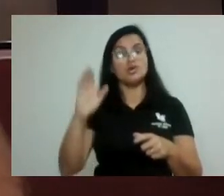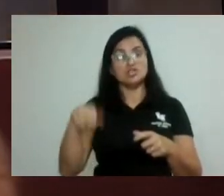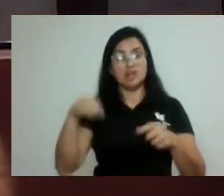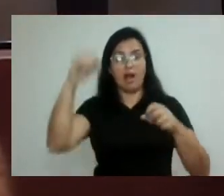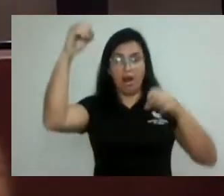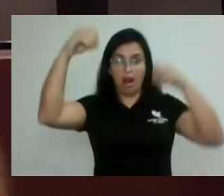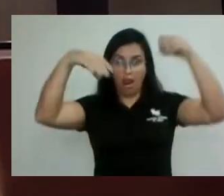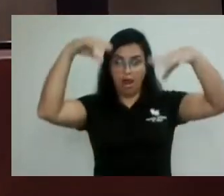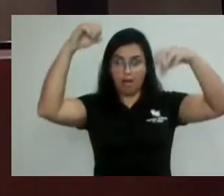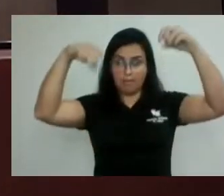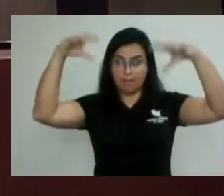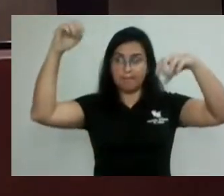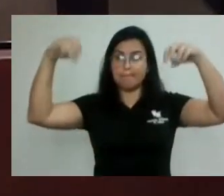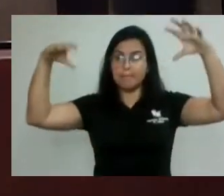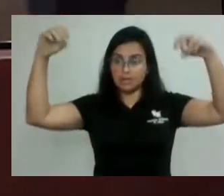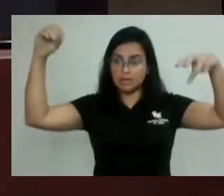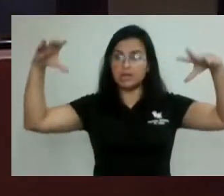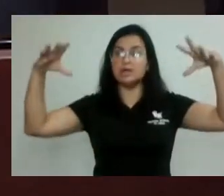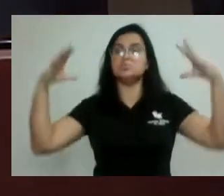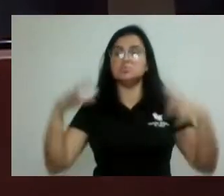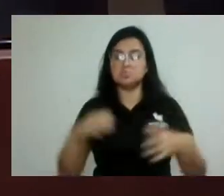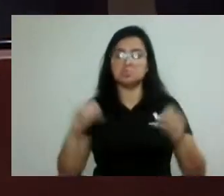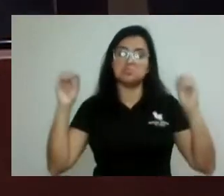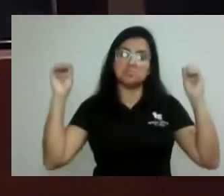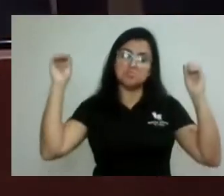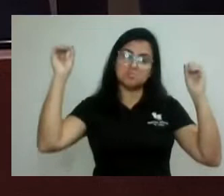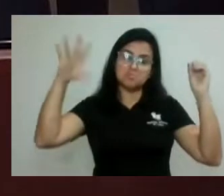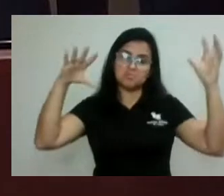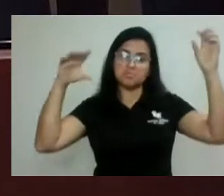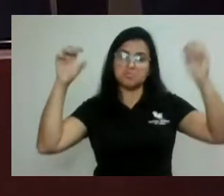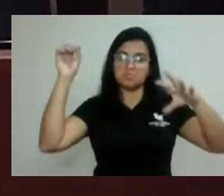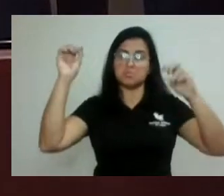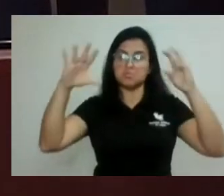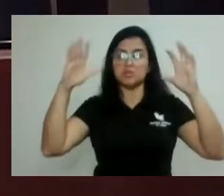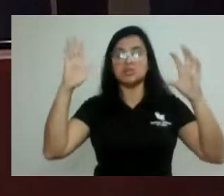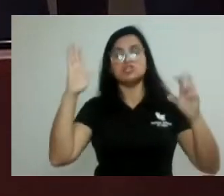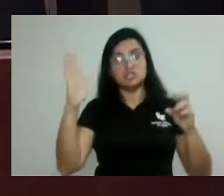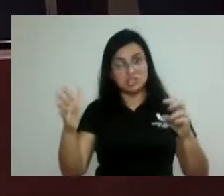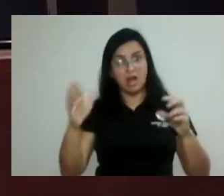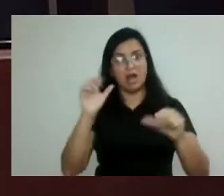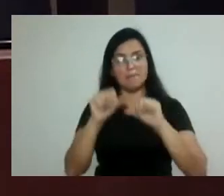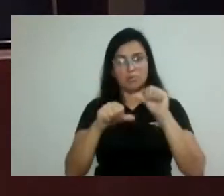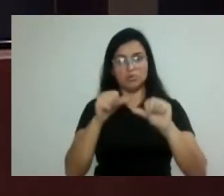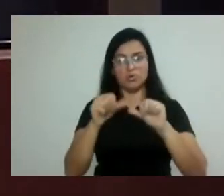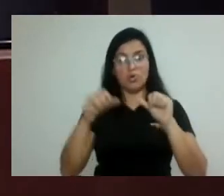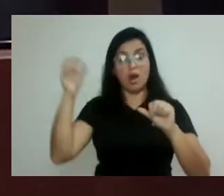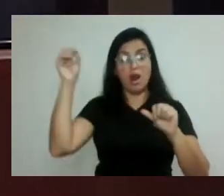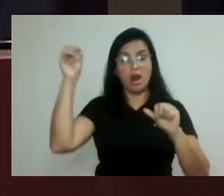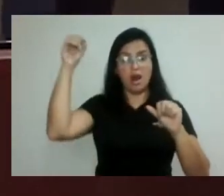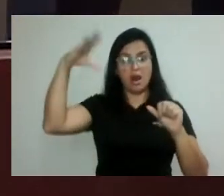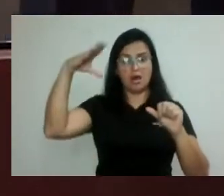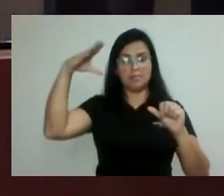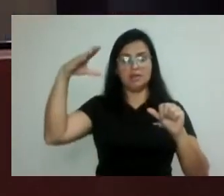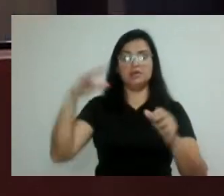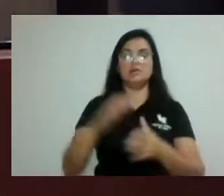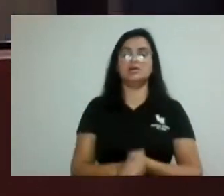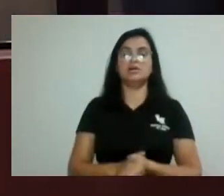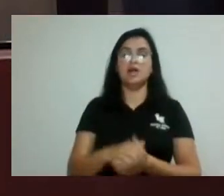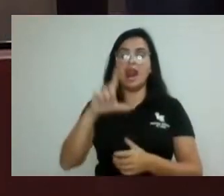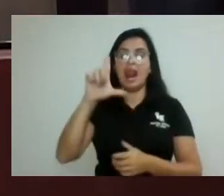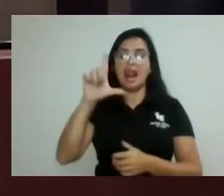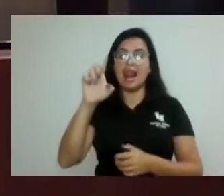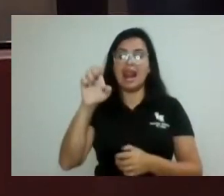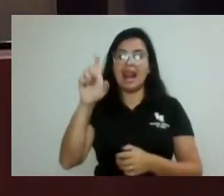desse ano, solicitando lâmpada de LED naquela região do Poço Rico. Então, hoje, a Rua da Bahia foi